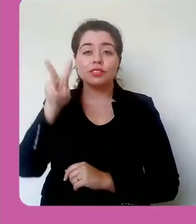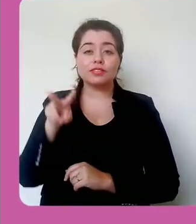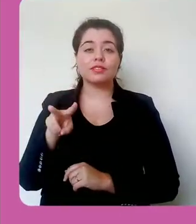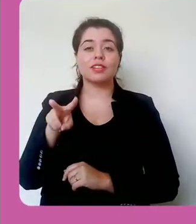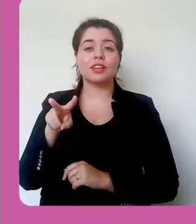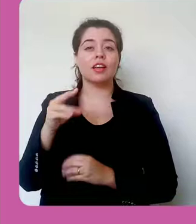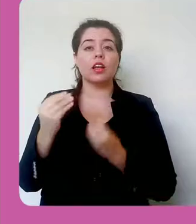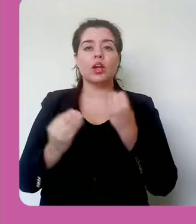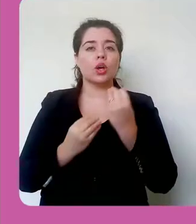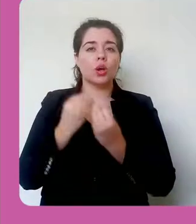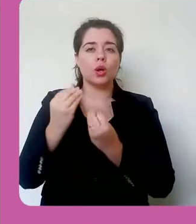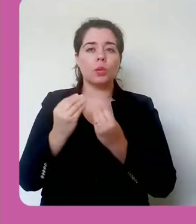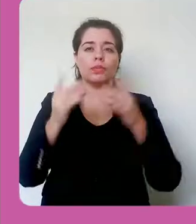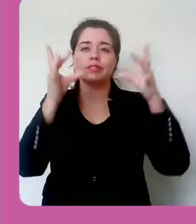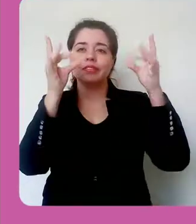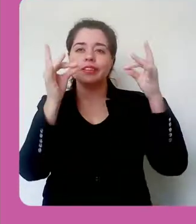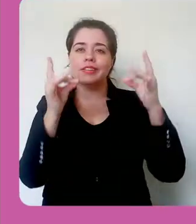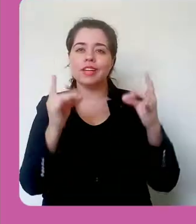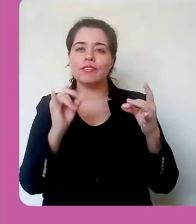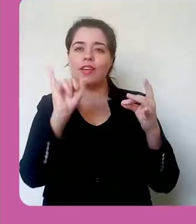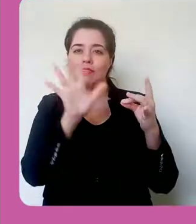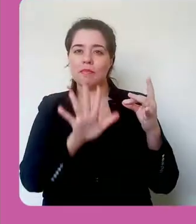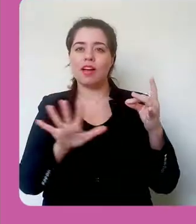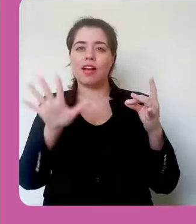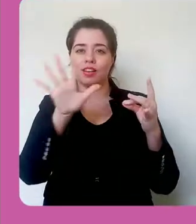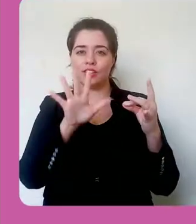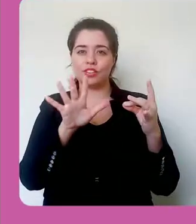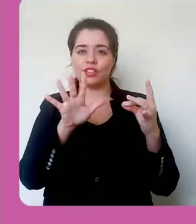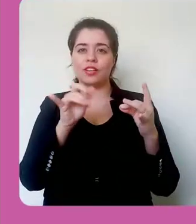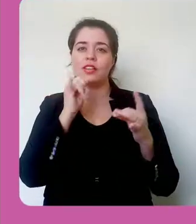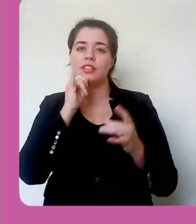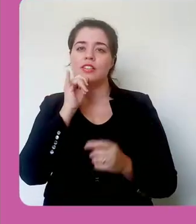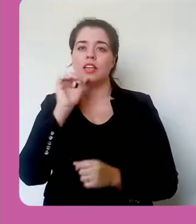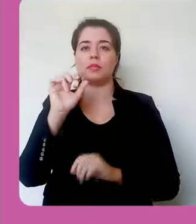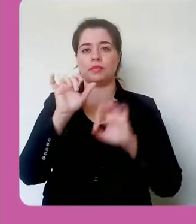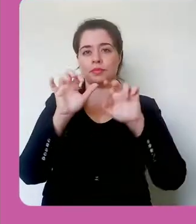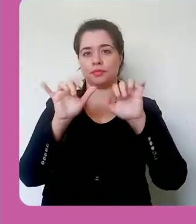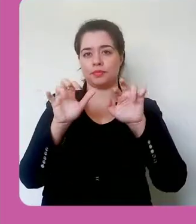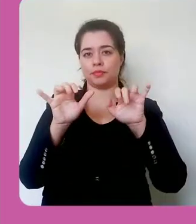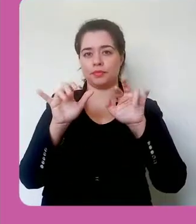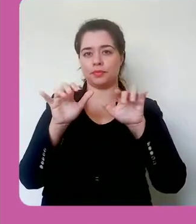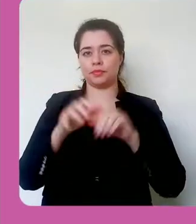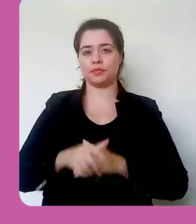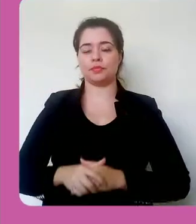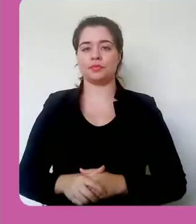Aurora, L'Oreal, Noto. Tá aqui.